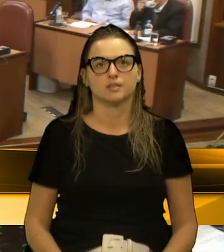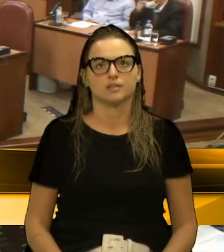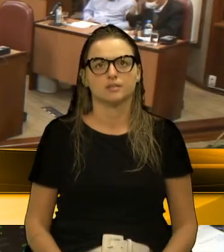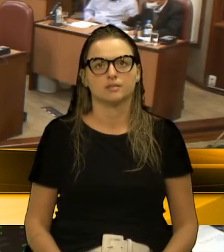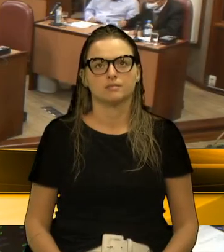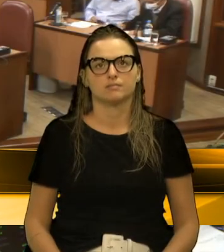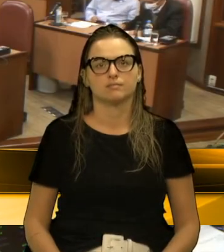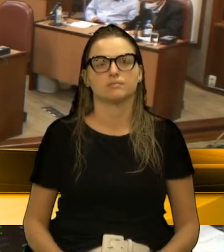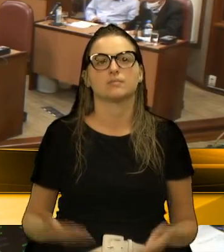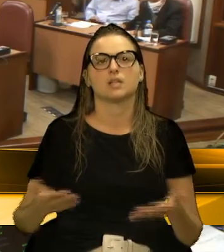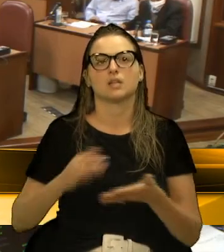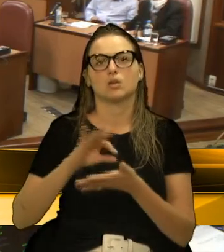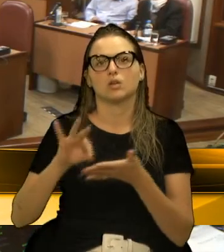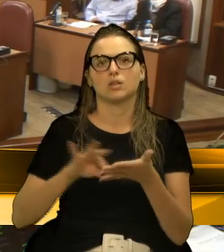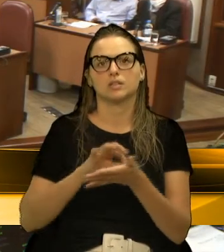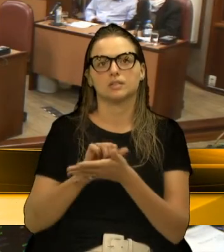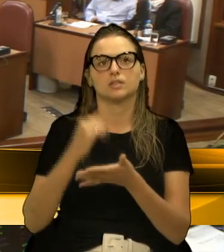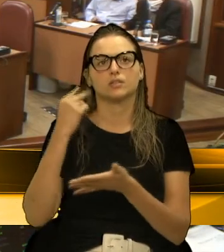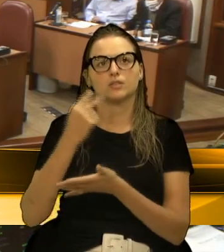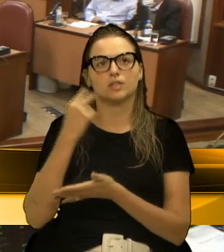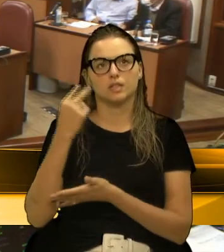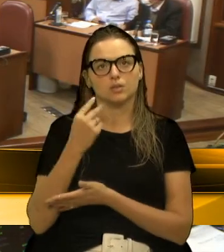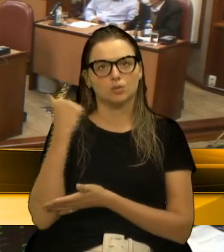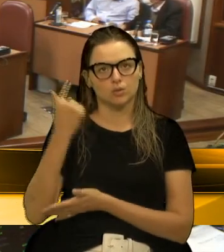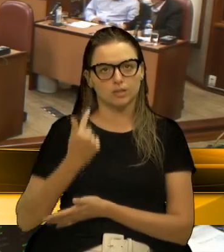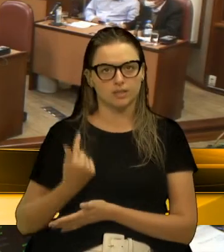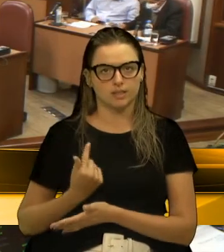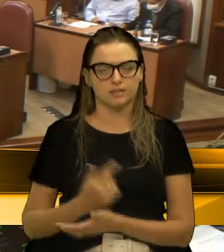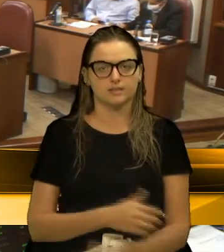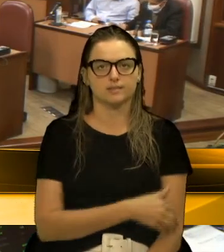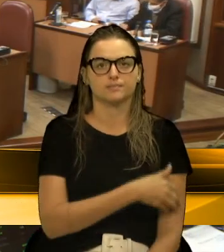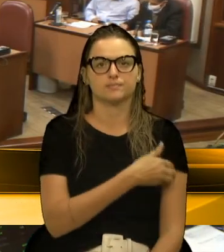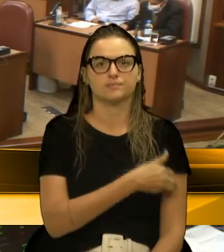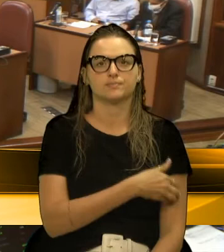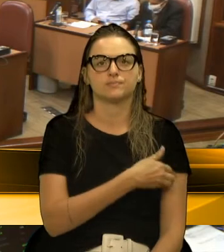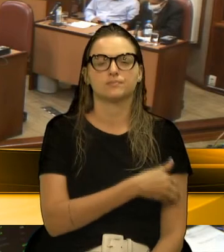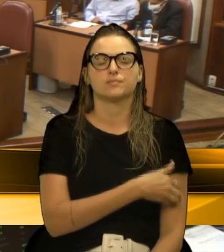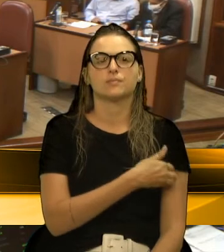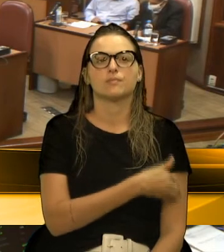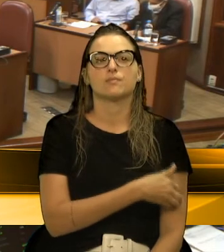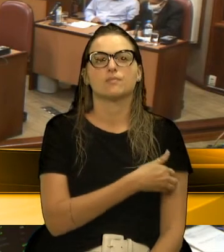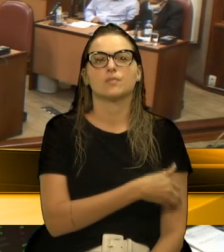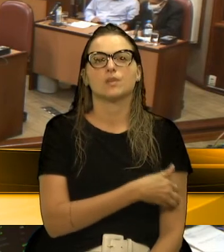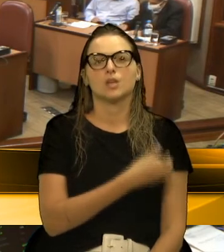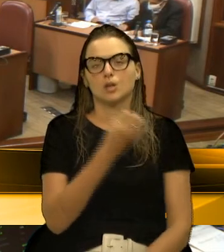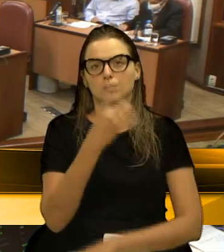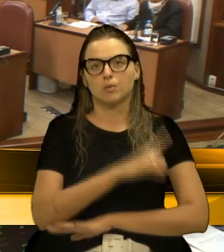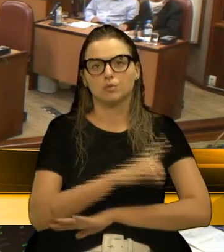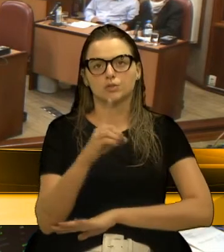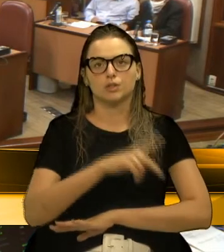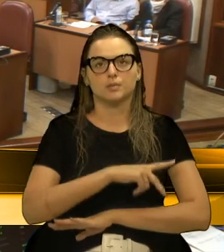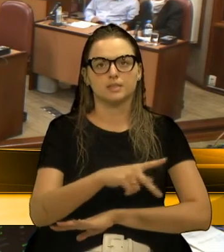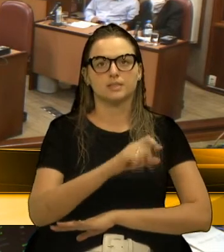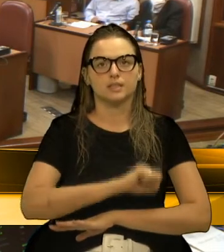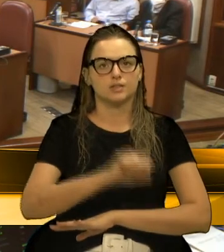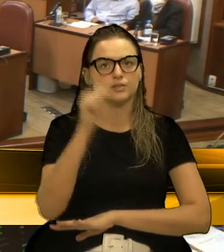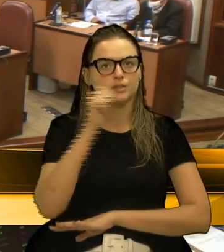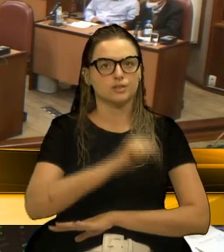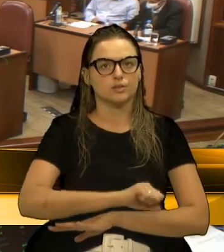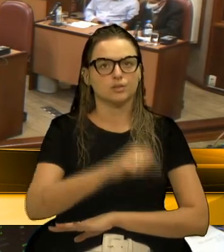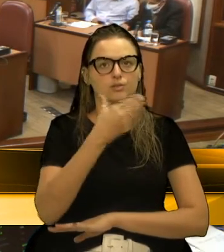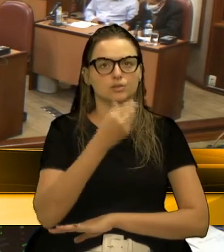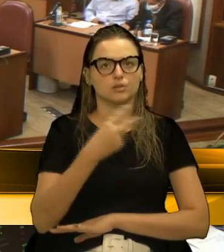Próxima escrita, com a palavra a vereadora Gladys. Bom dia, seu presidente, senhoras e senhores vereadores. Eu